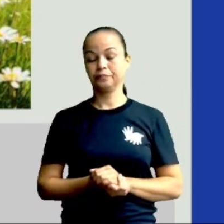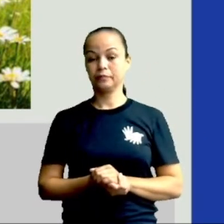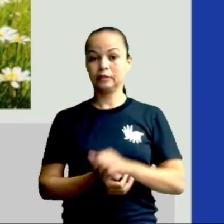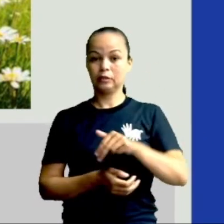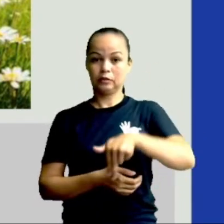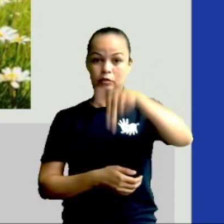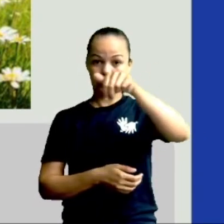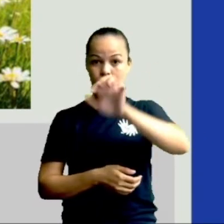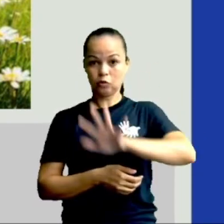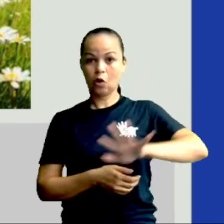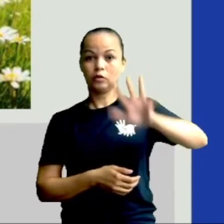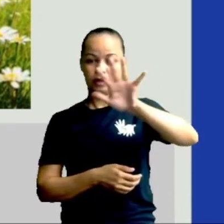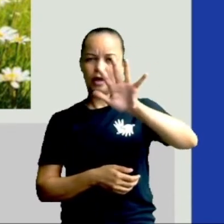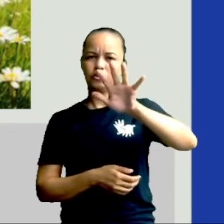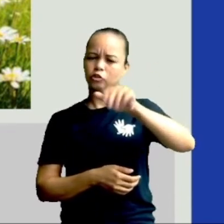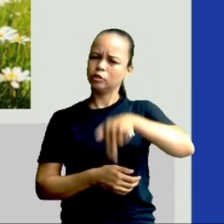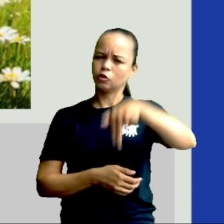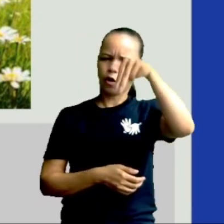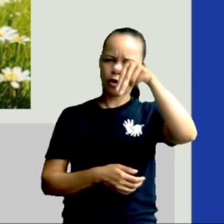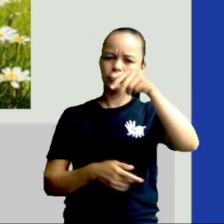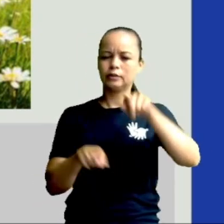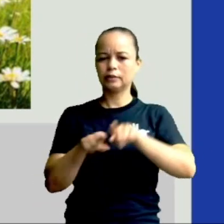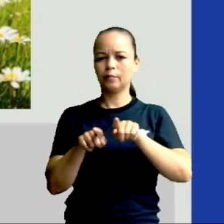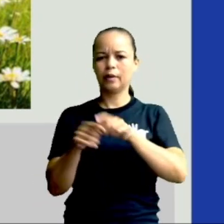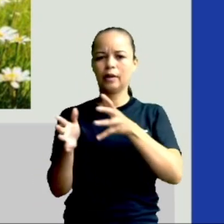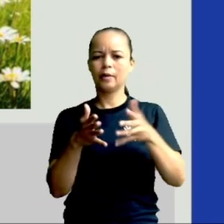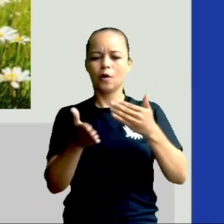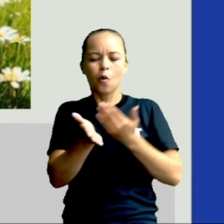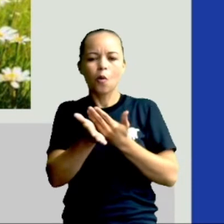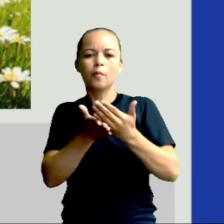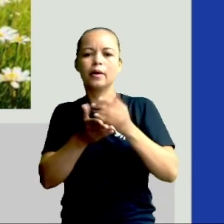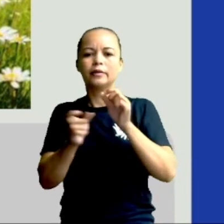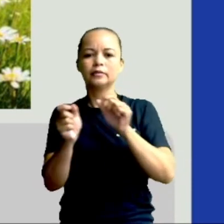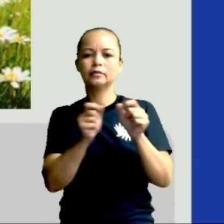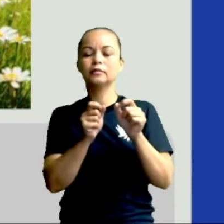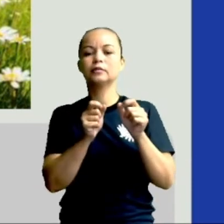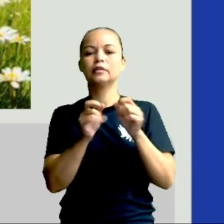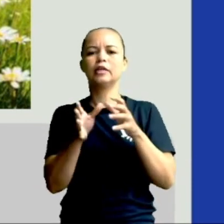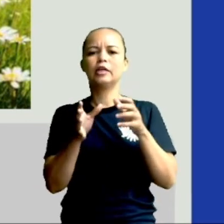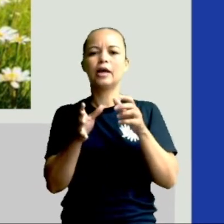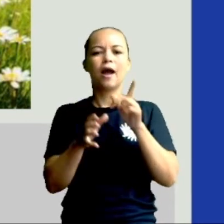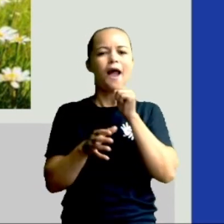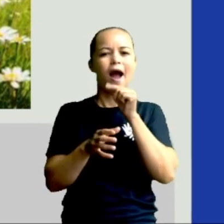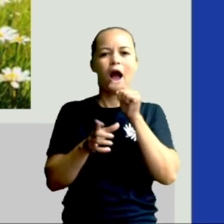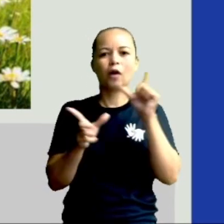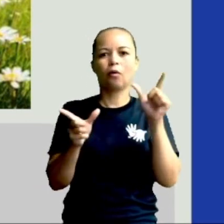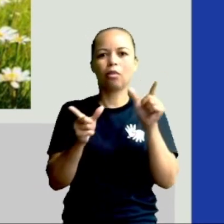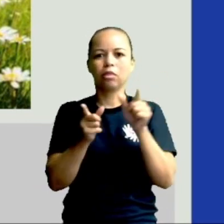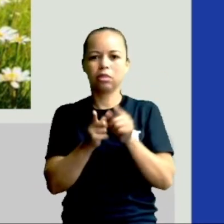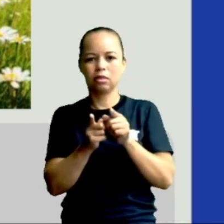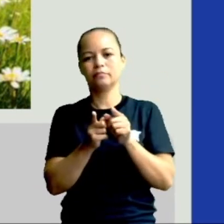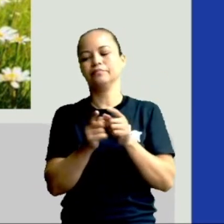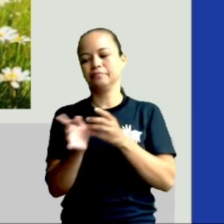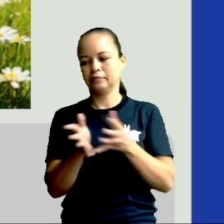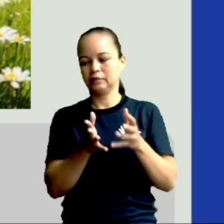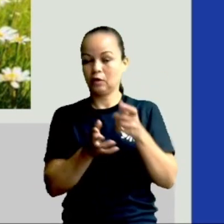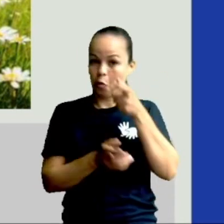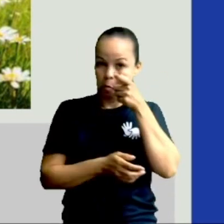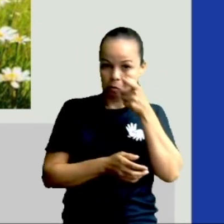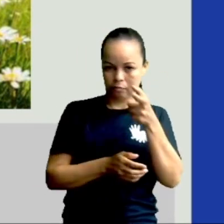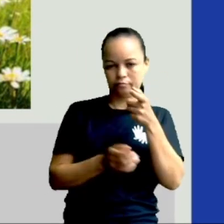nordeste e norte, essa estação marca o início do período de escassez de água. Então, vê só que interessante.